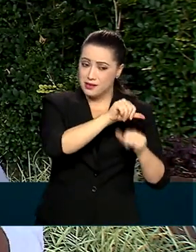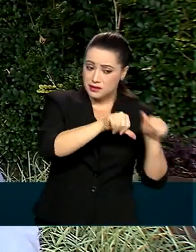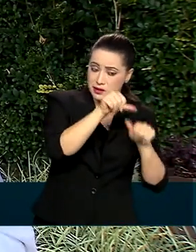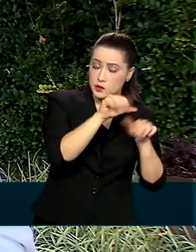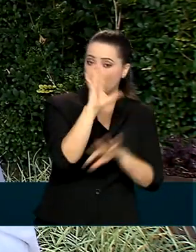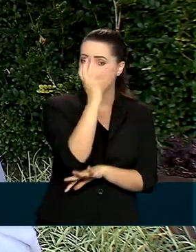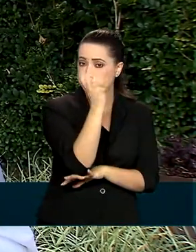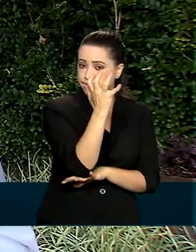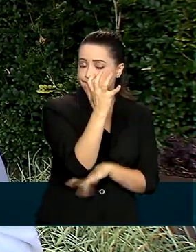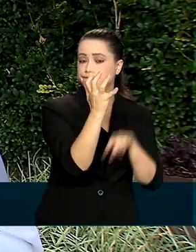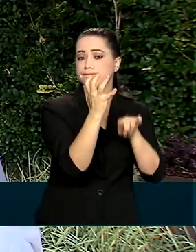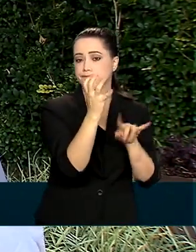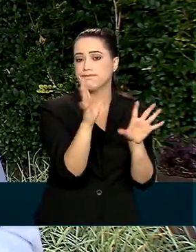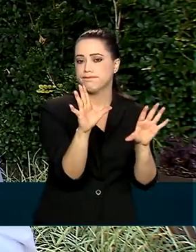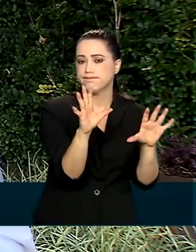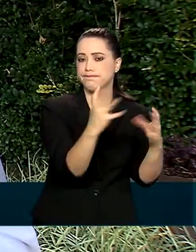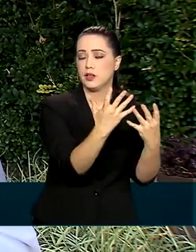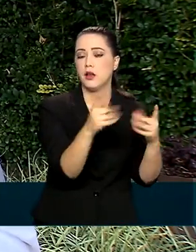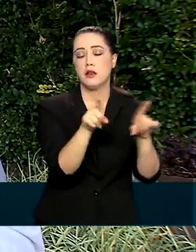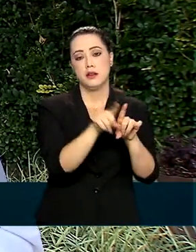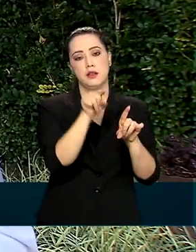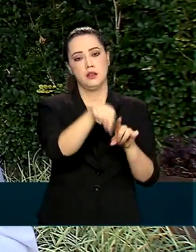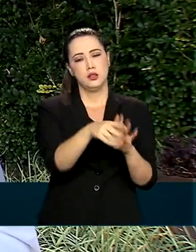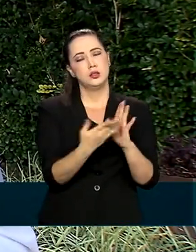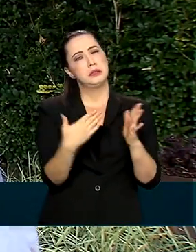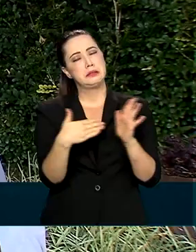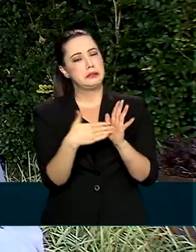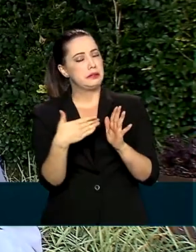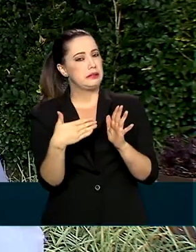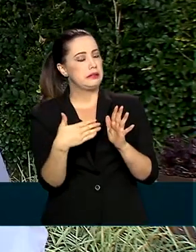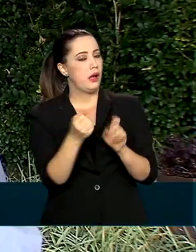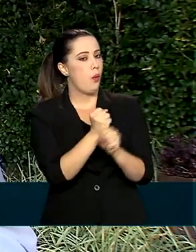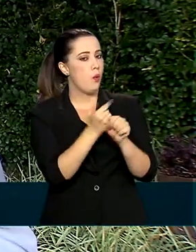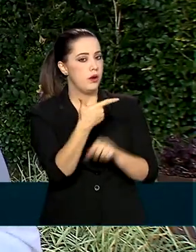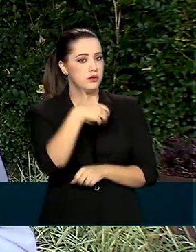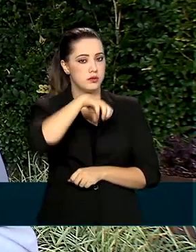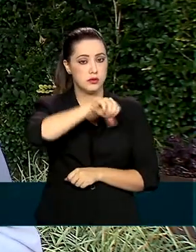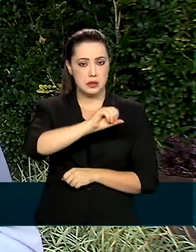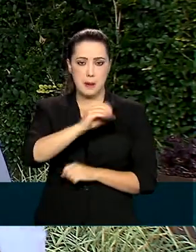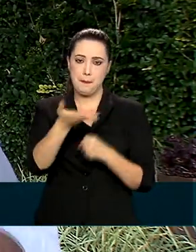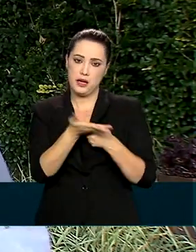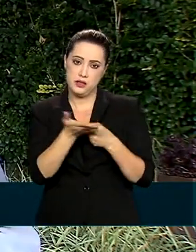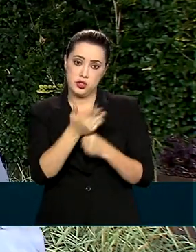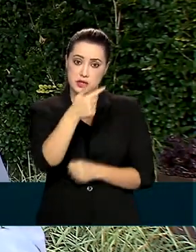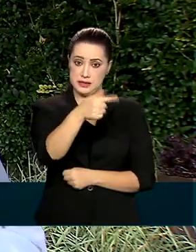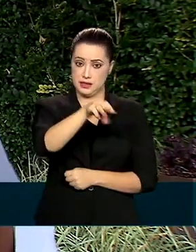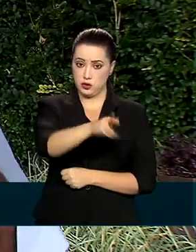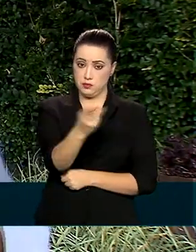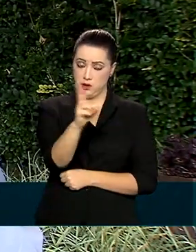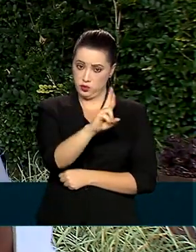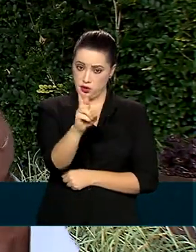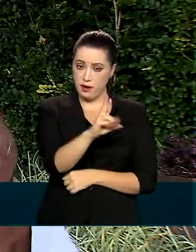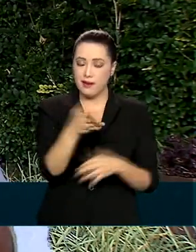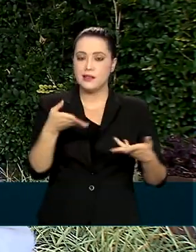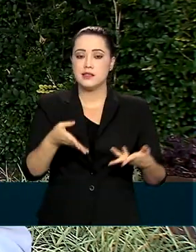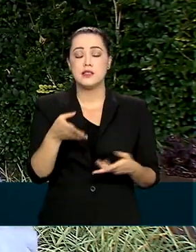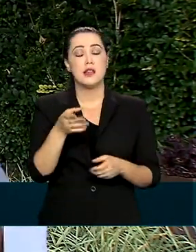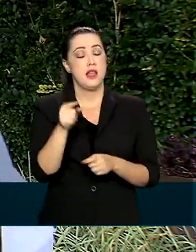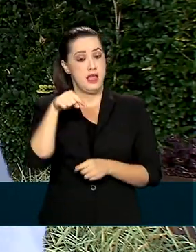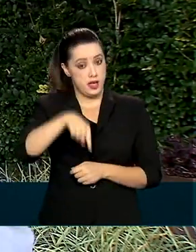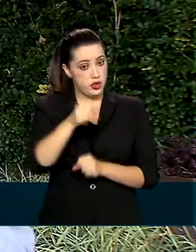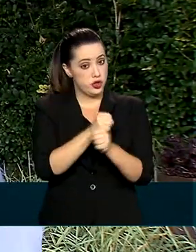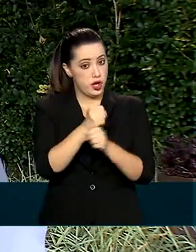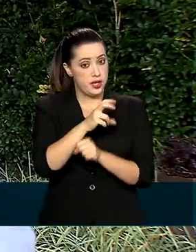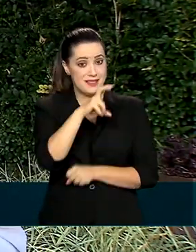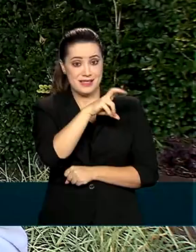Até 2019, a média anual de indenizações era de 7 milhões de reais. Neste ano, deve chegar a 50